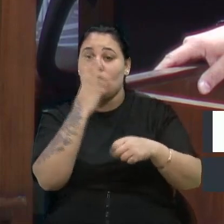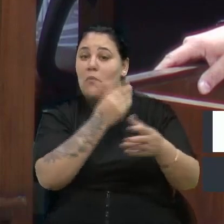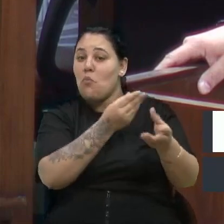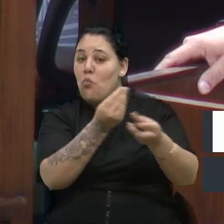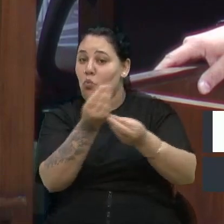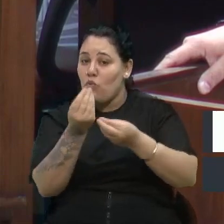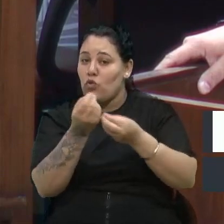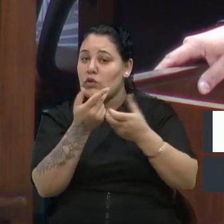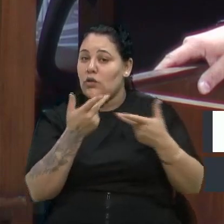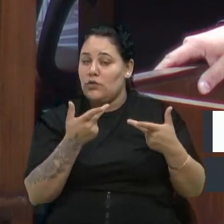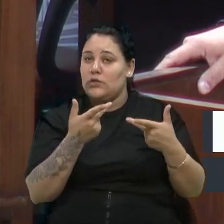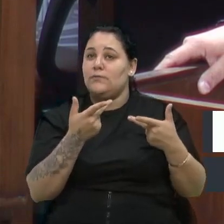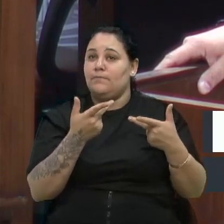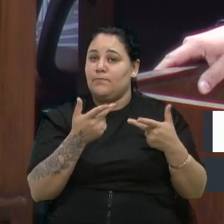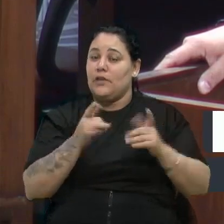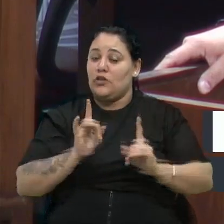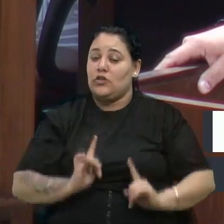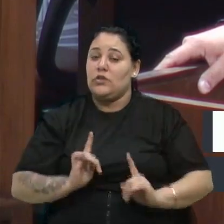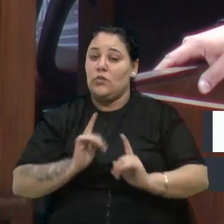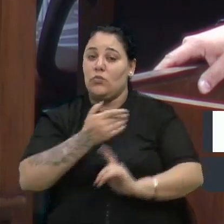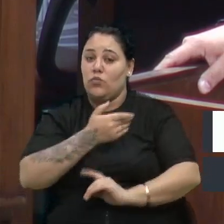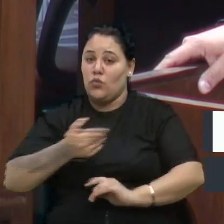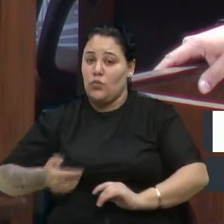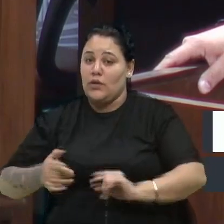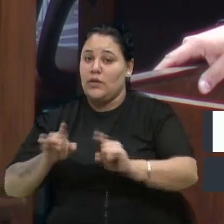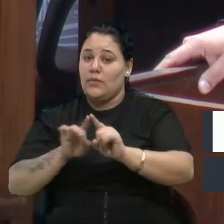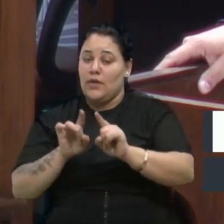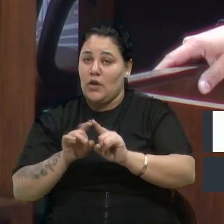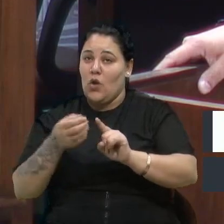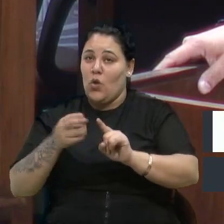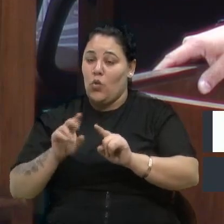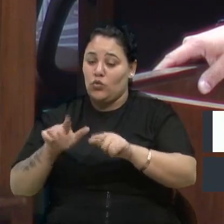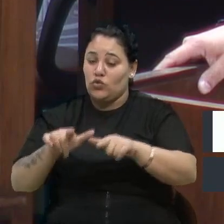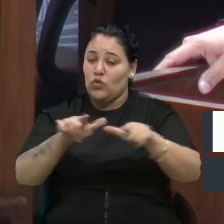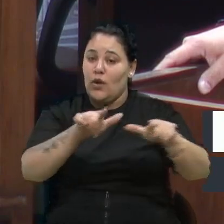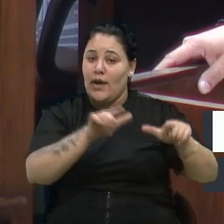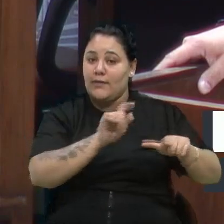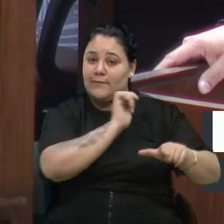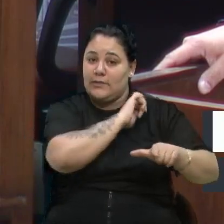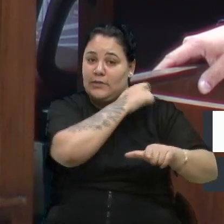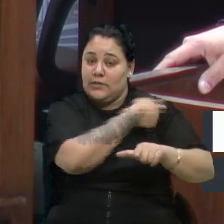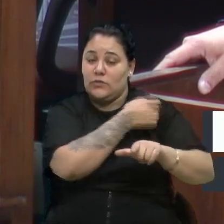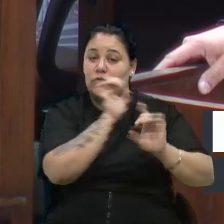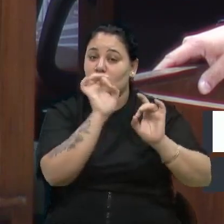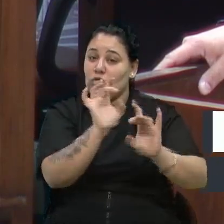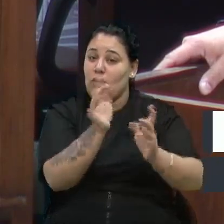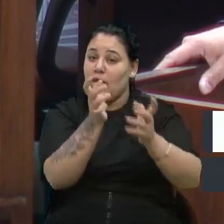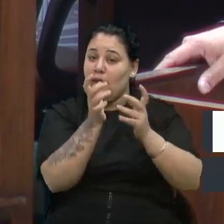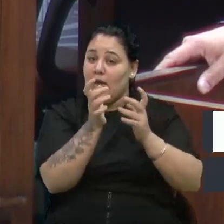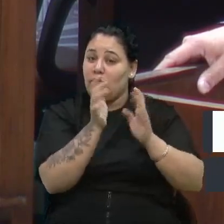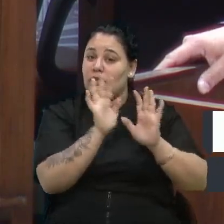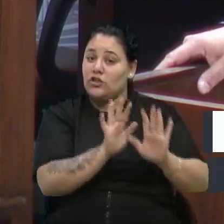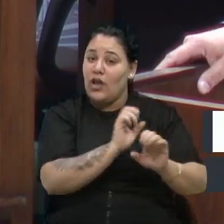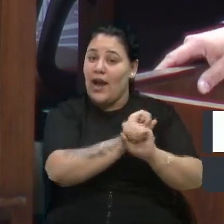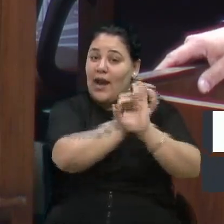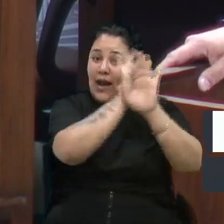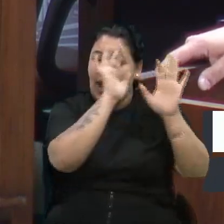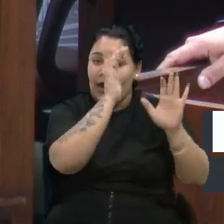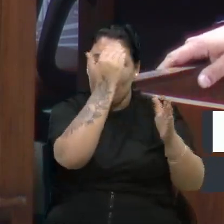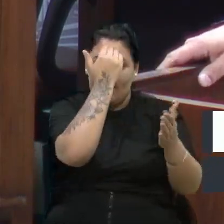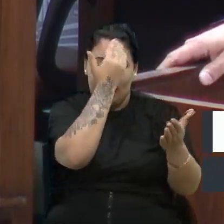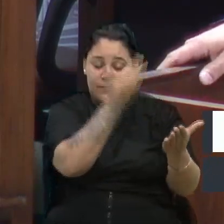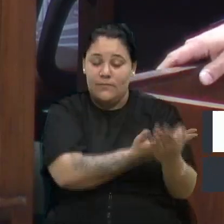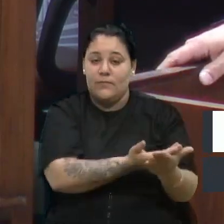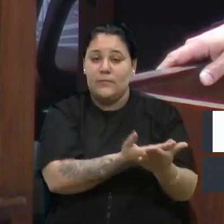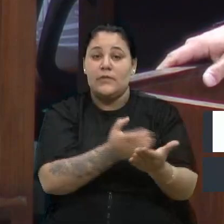da gestão pública ou dos órgãos de fiscalização. Então, só quero destacar a confiança no trabalho